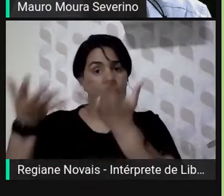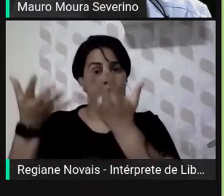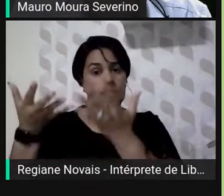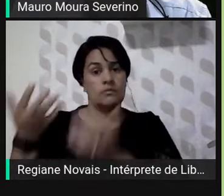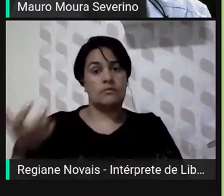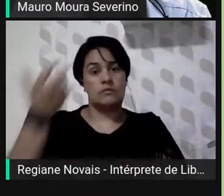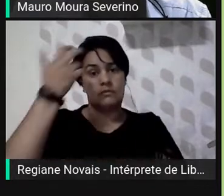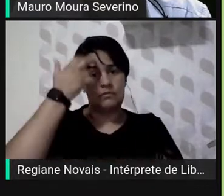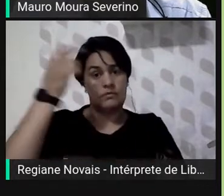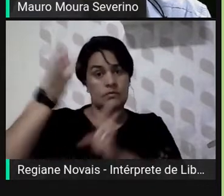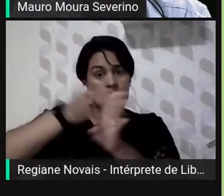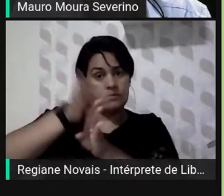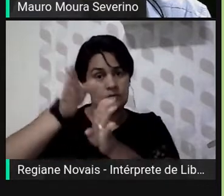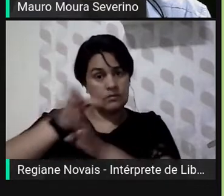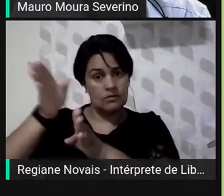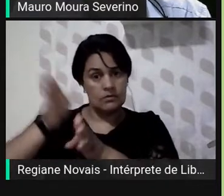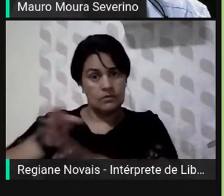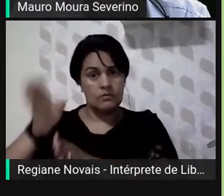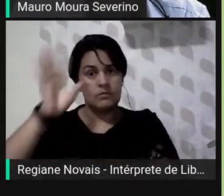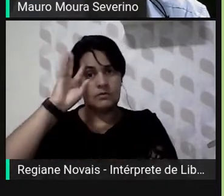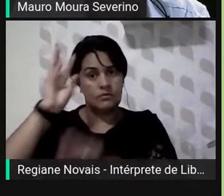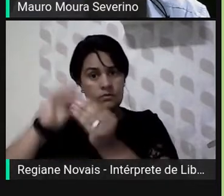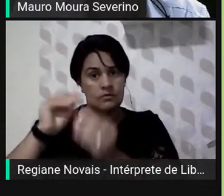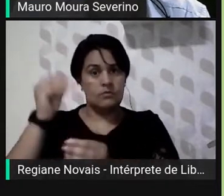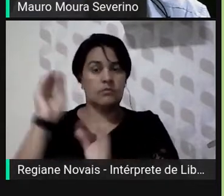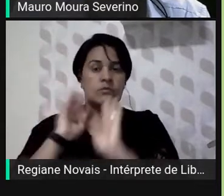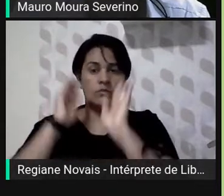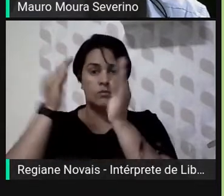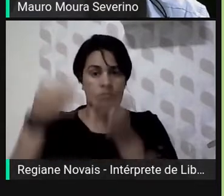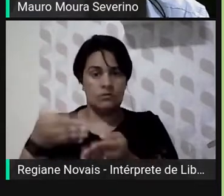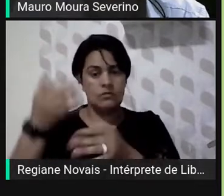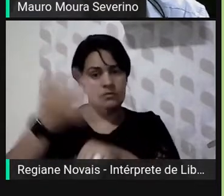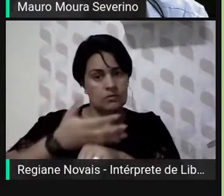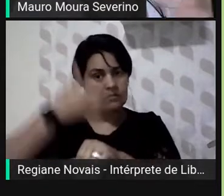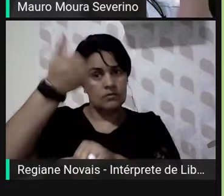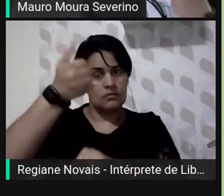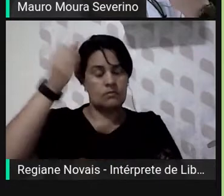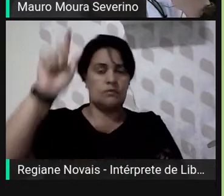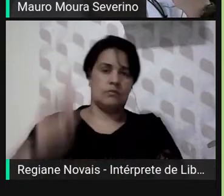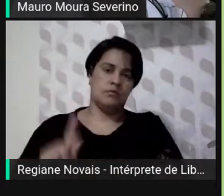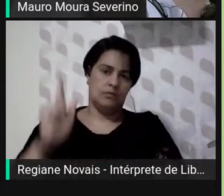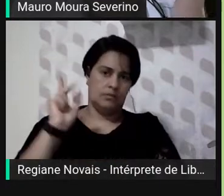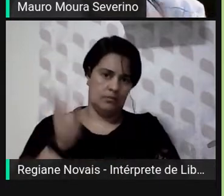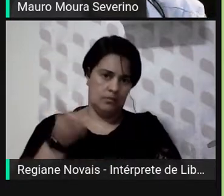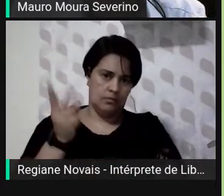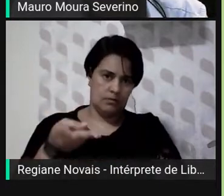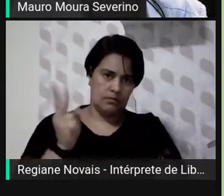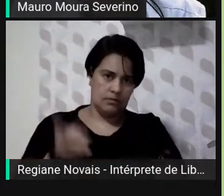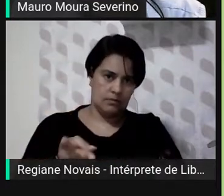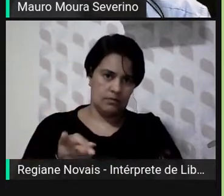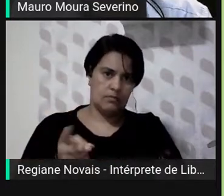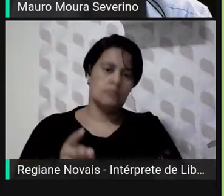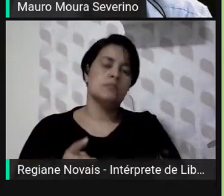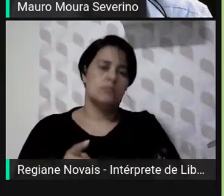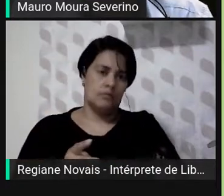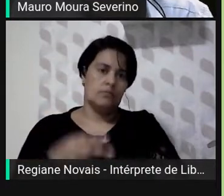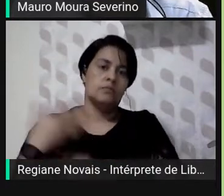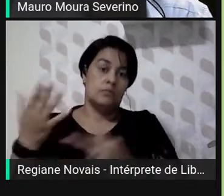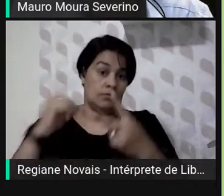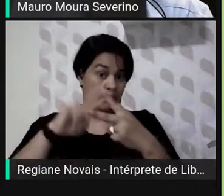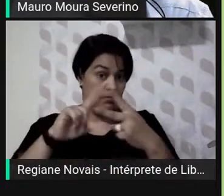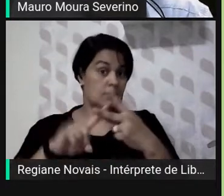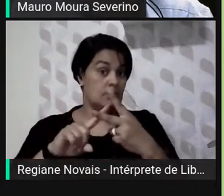cultura orientada a resultados com foco na melhoria da gestão, sendo que essas duas ideias